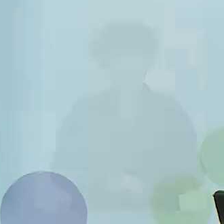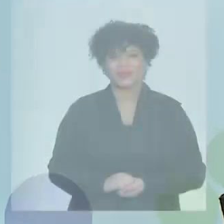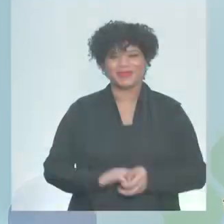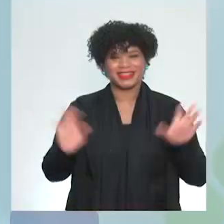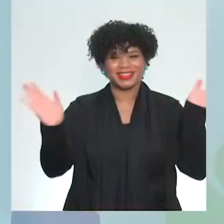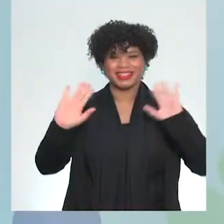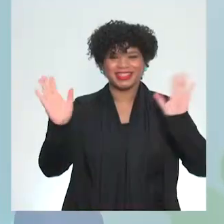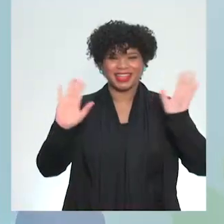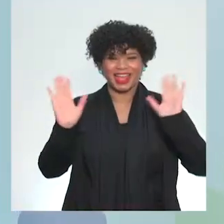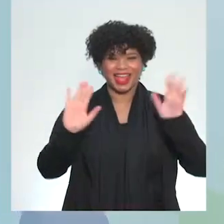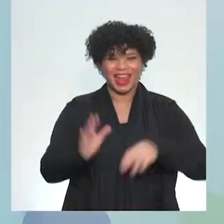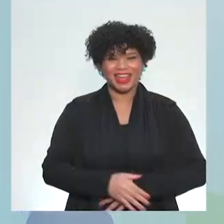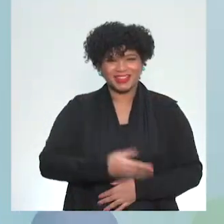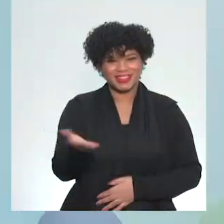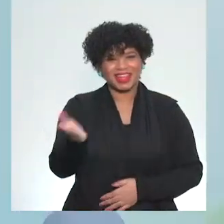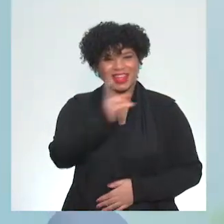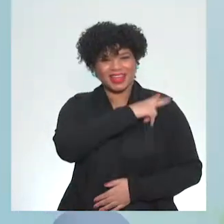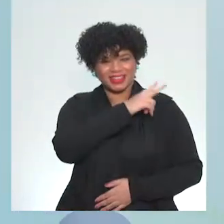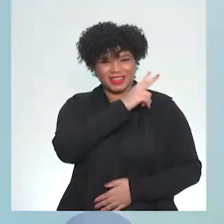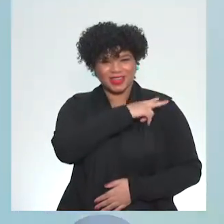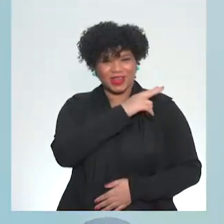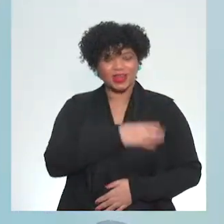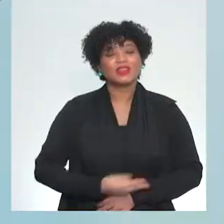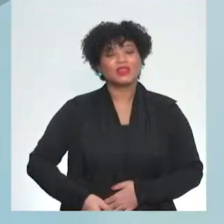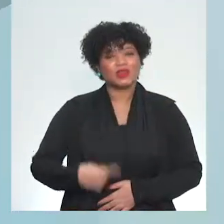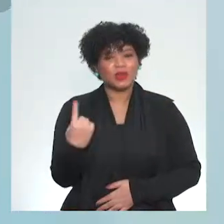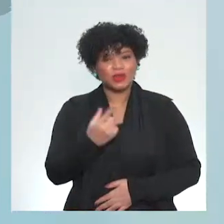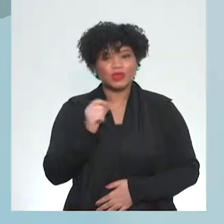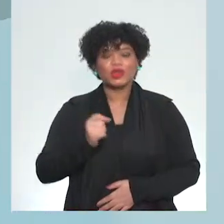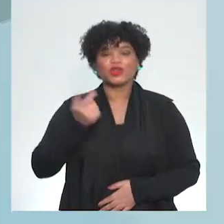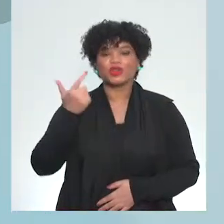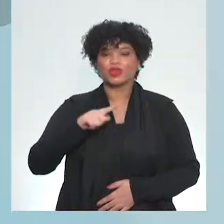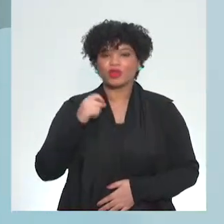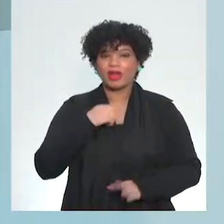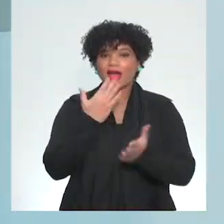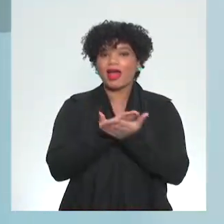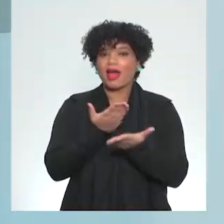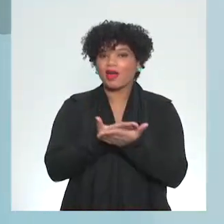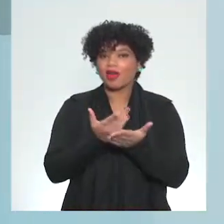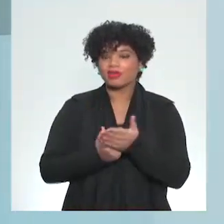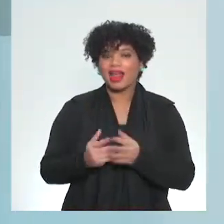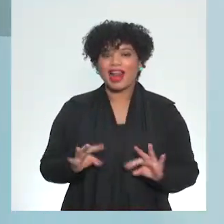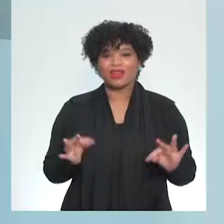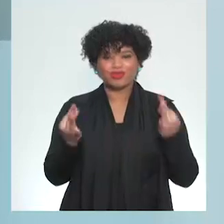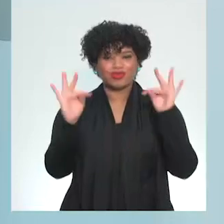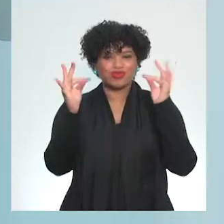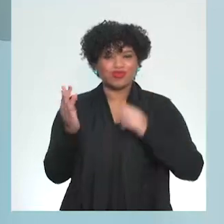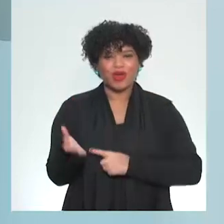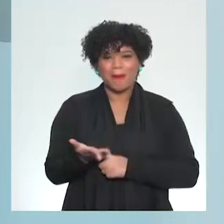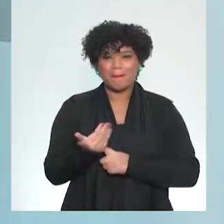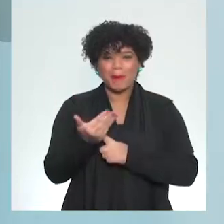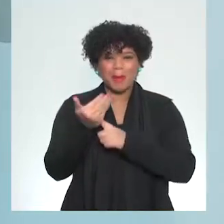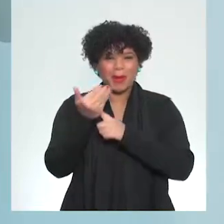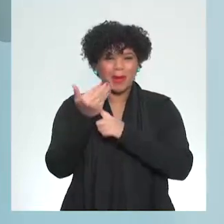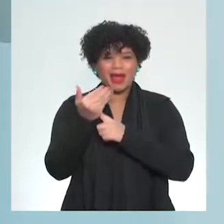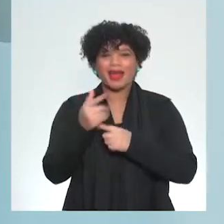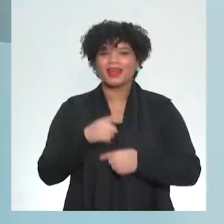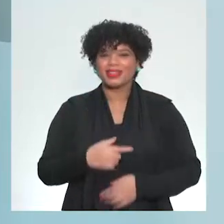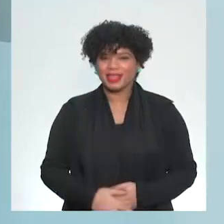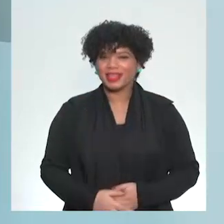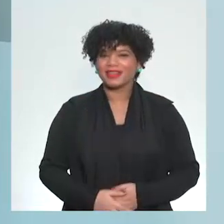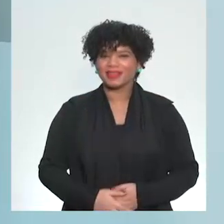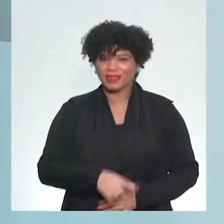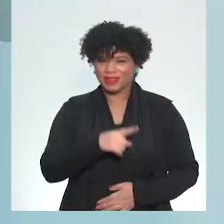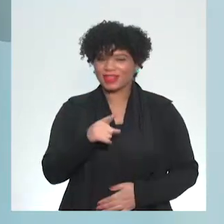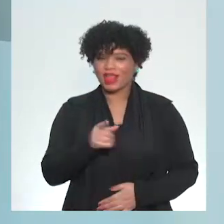Fala segunda série, estamos aqui ó, mais uma aula de tecnologia e inovação que mora no